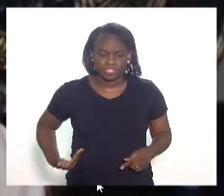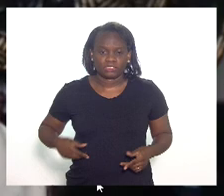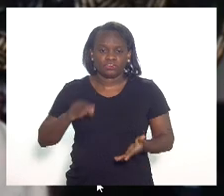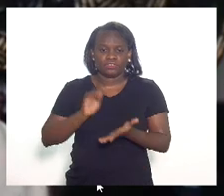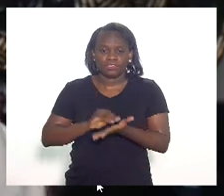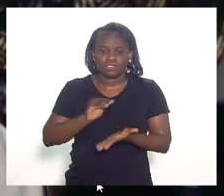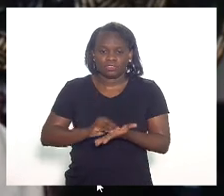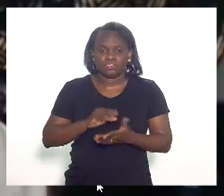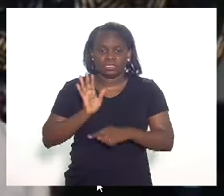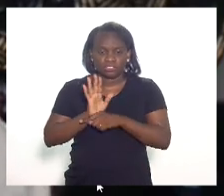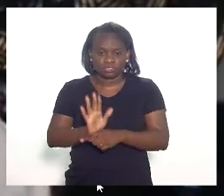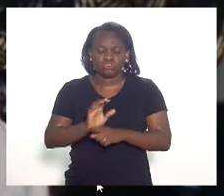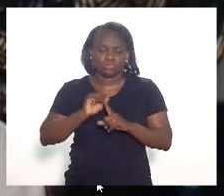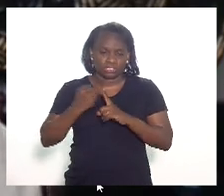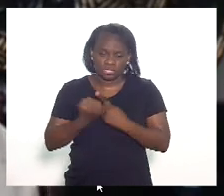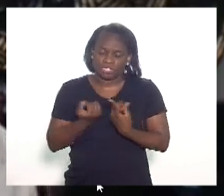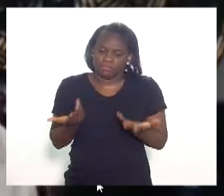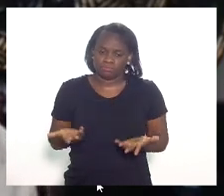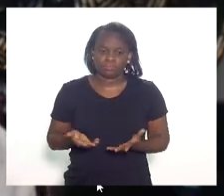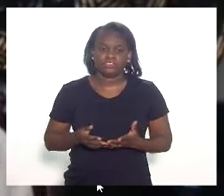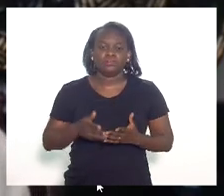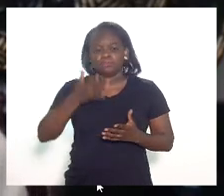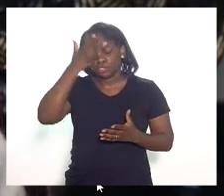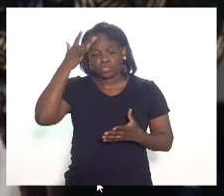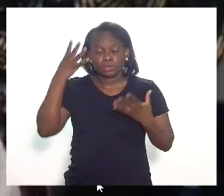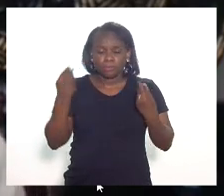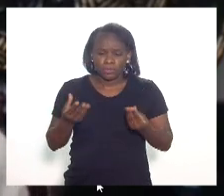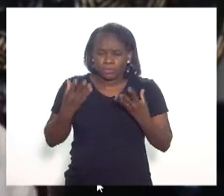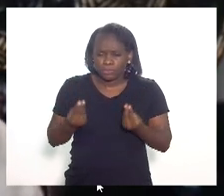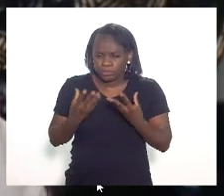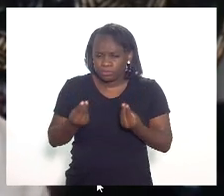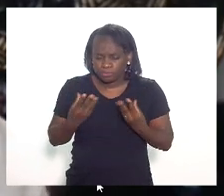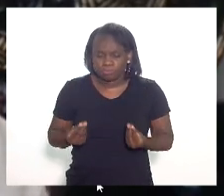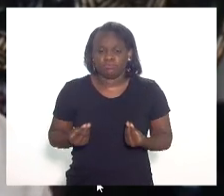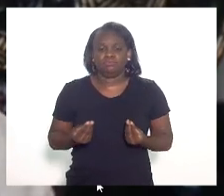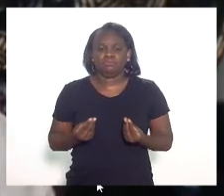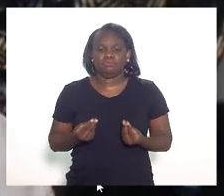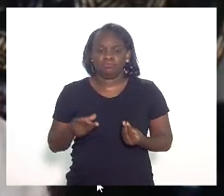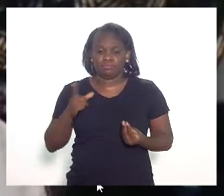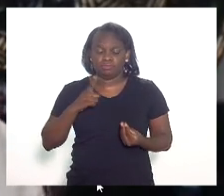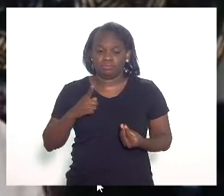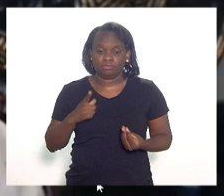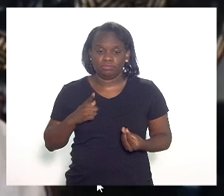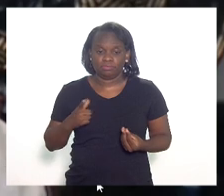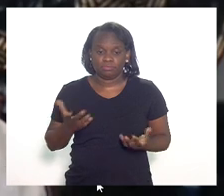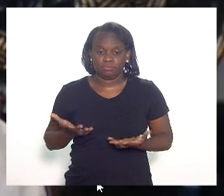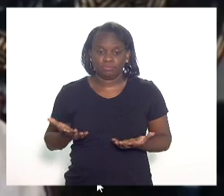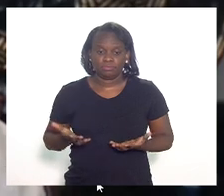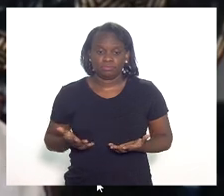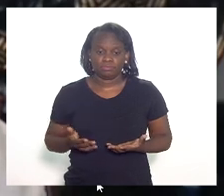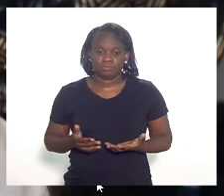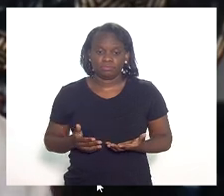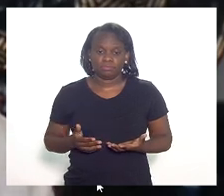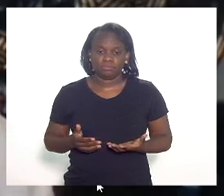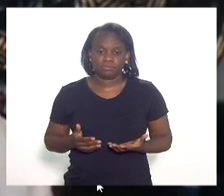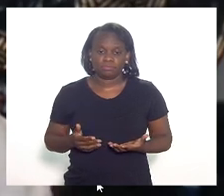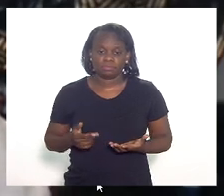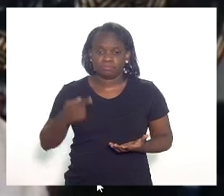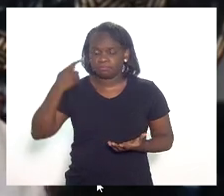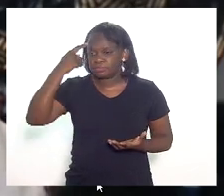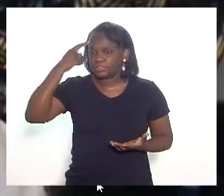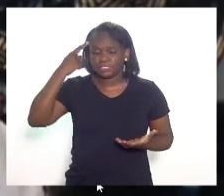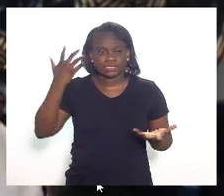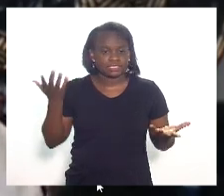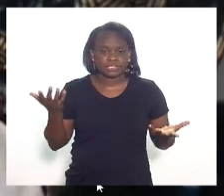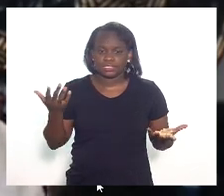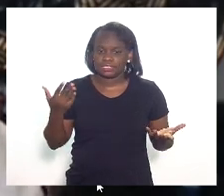falta de amparo social, enfim. Muitos e muitos e muitos estão achando que esse é o